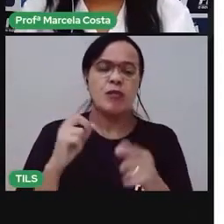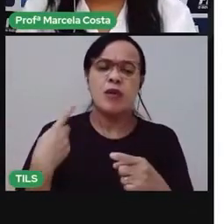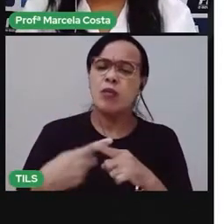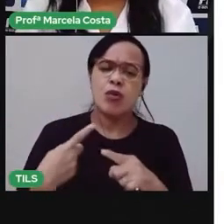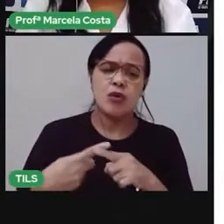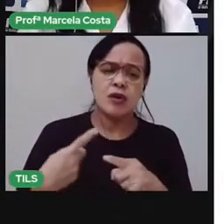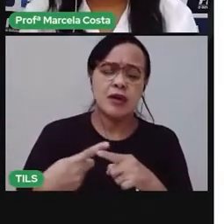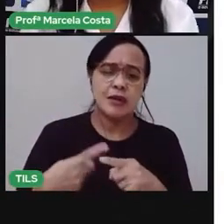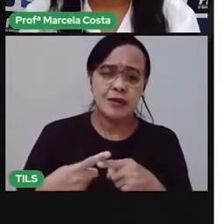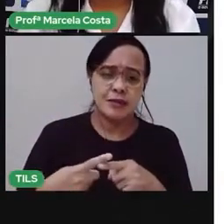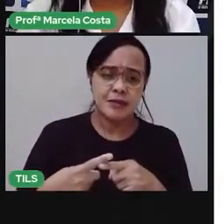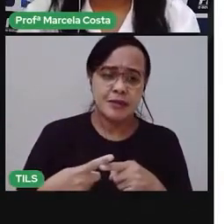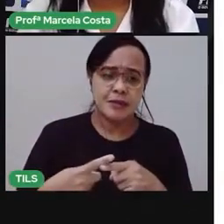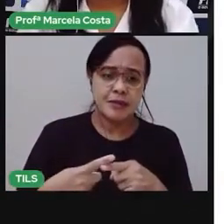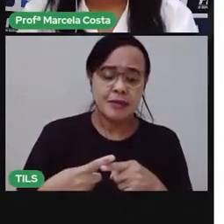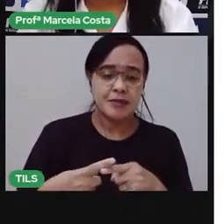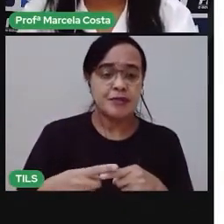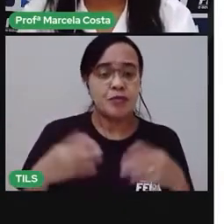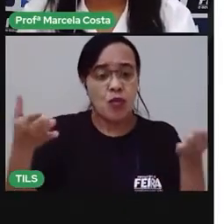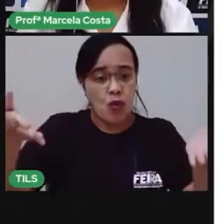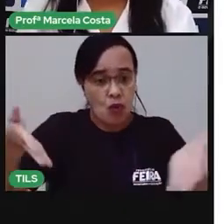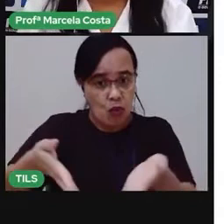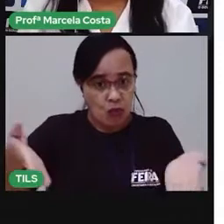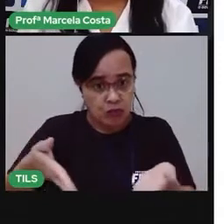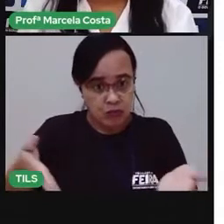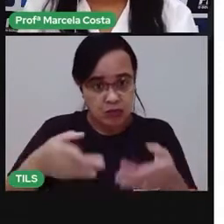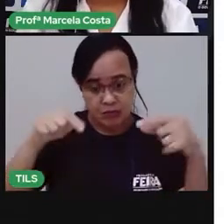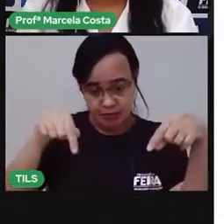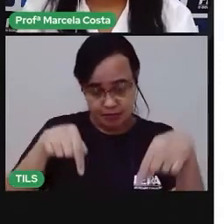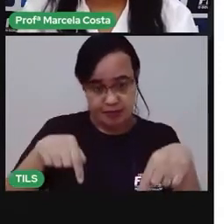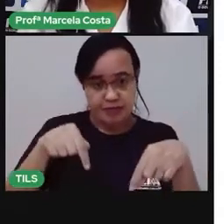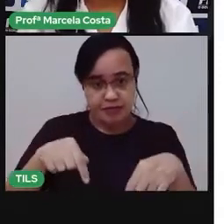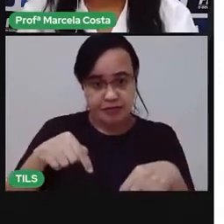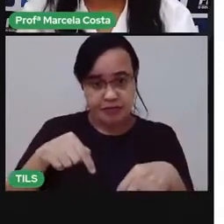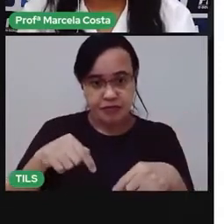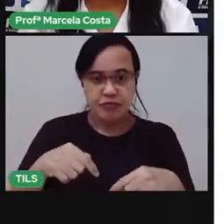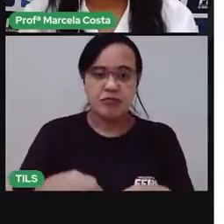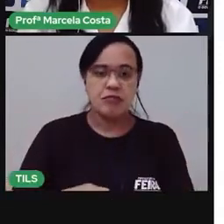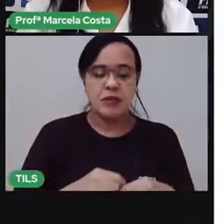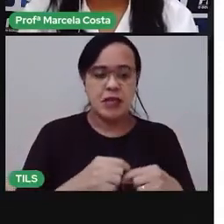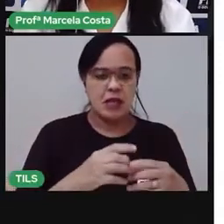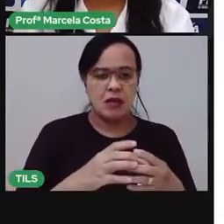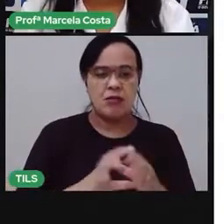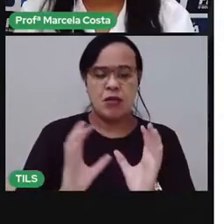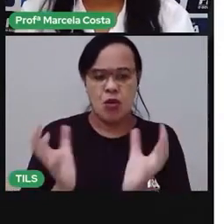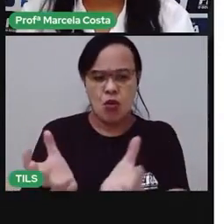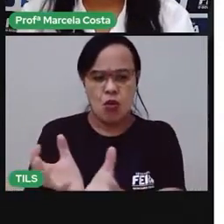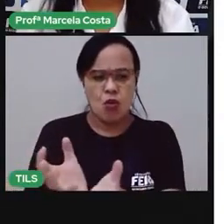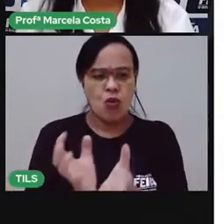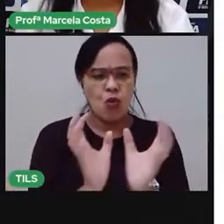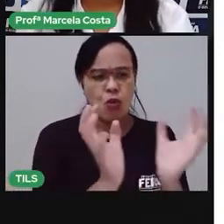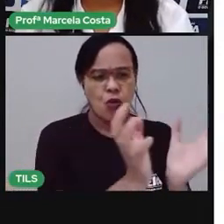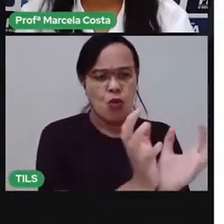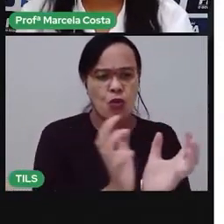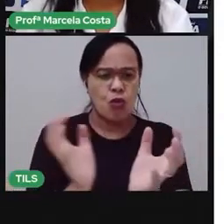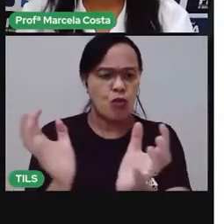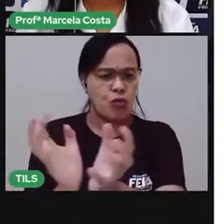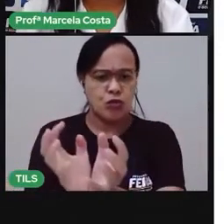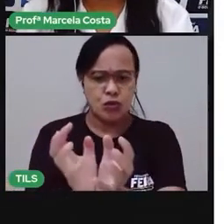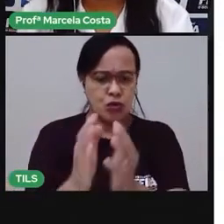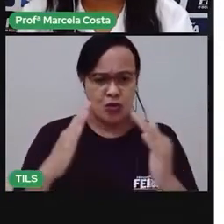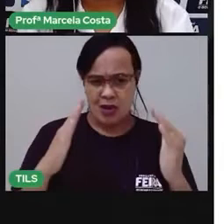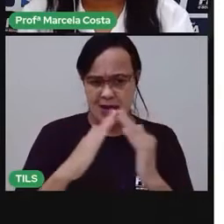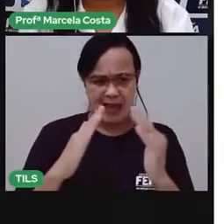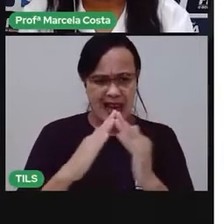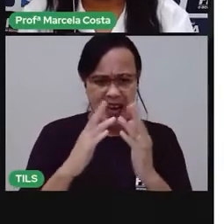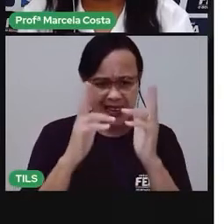Porque hoje, atualmente, muitas comunidades indígenas já não vivem nesse tipo